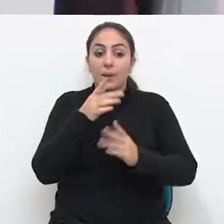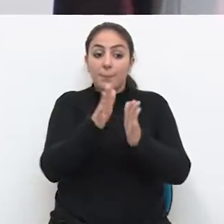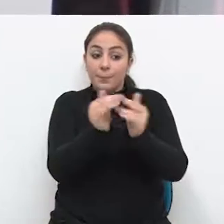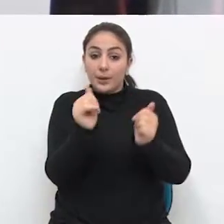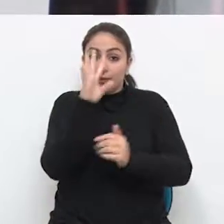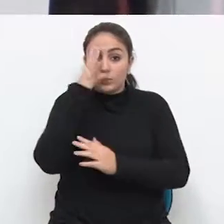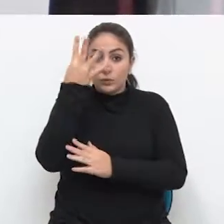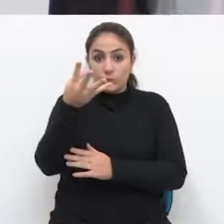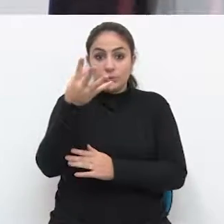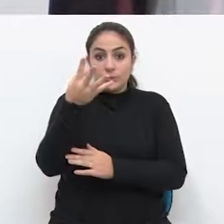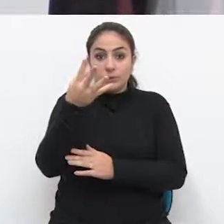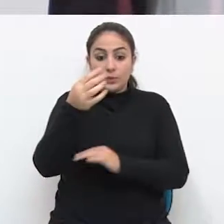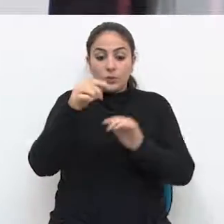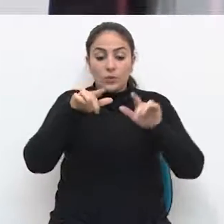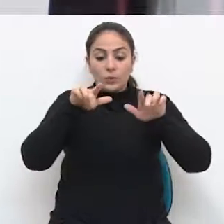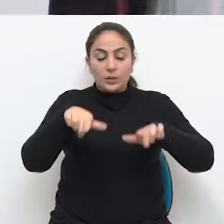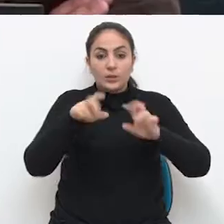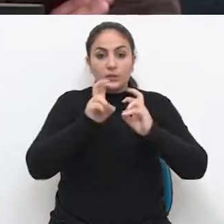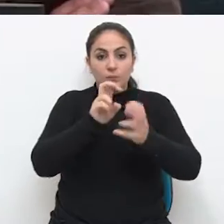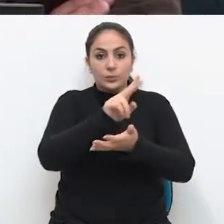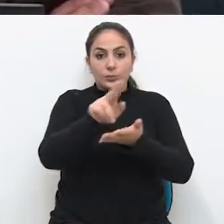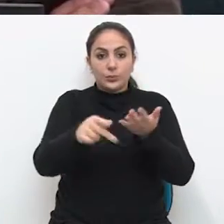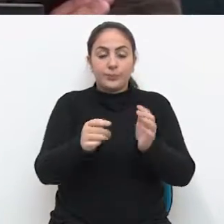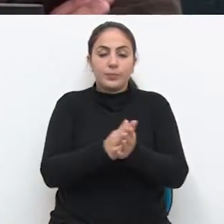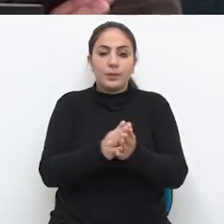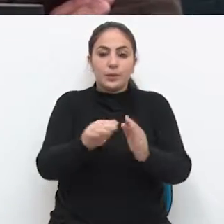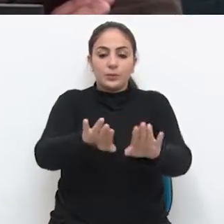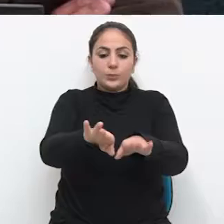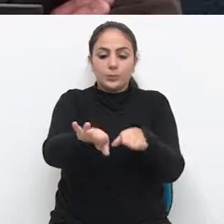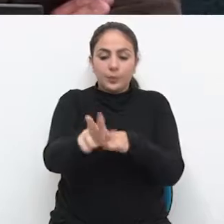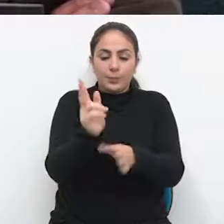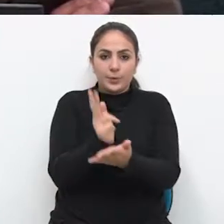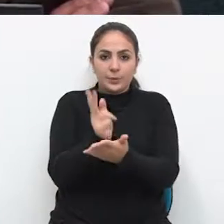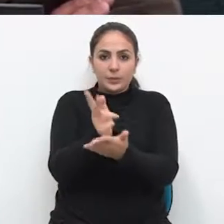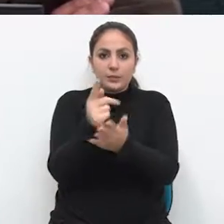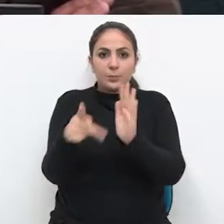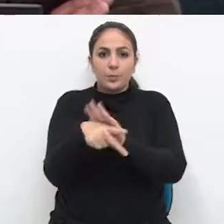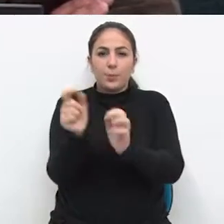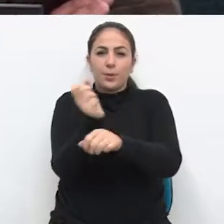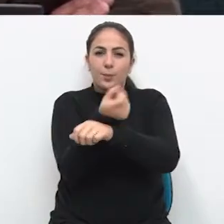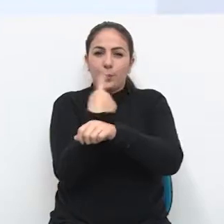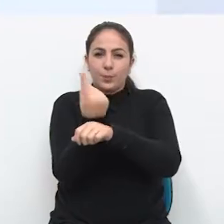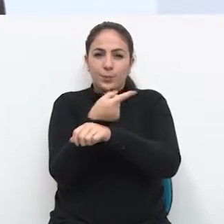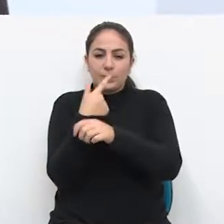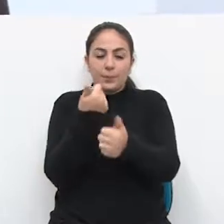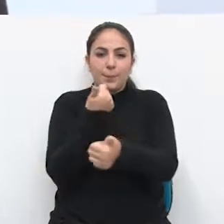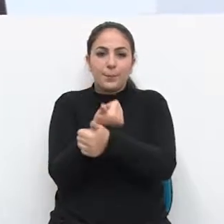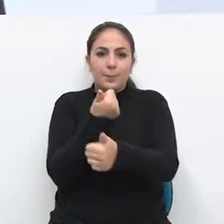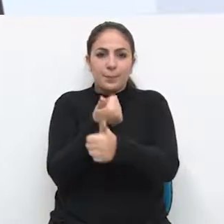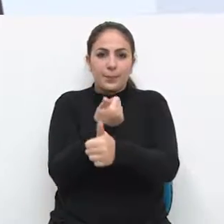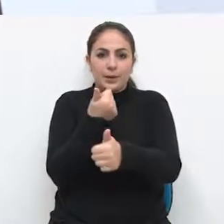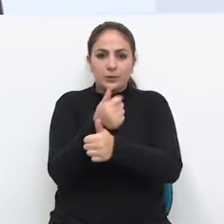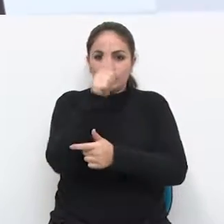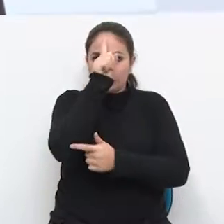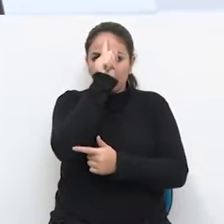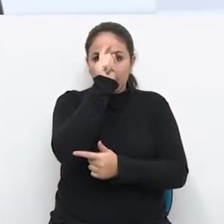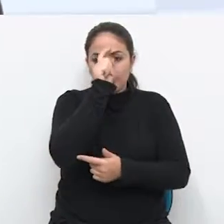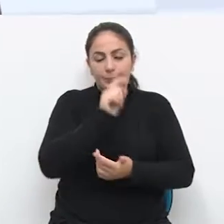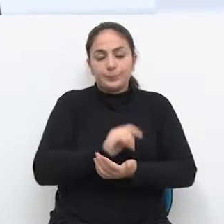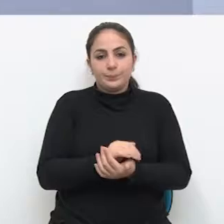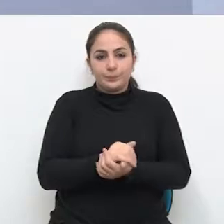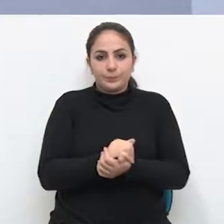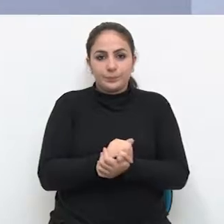cobra uma solução dos órgãos de trânsito para o estacionamento permanente de ambulâncias nas proximidades dos